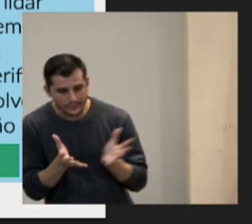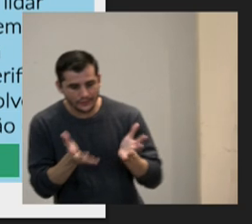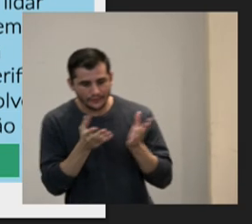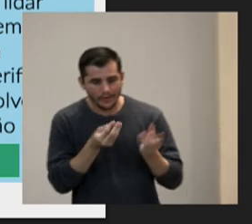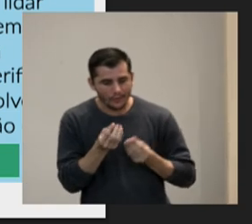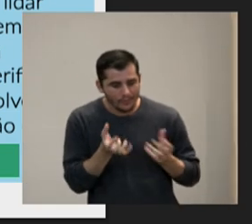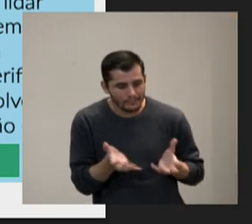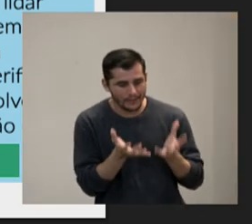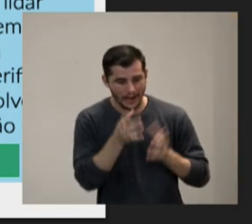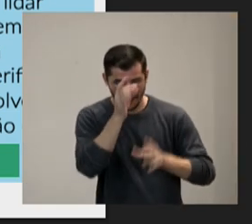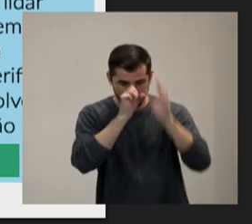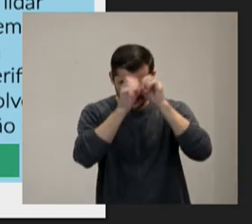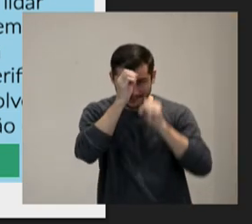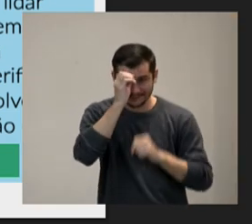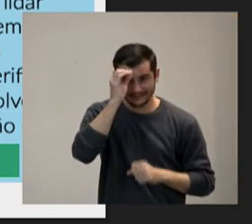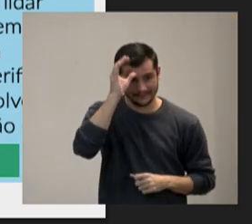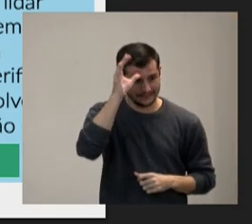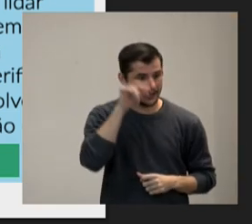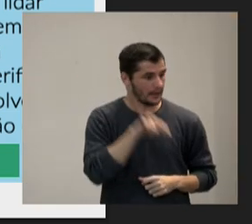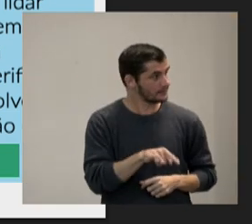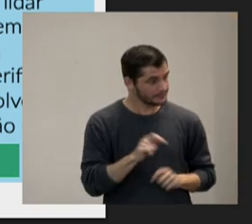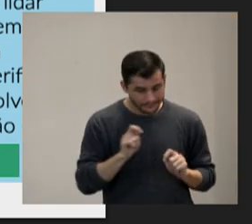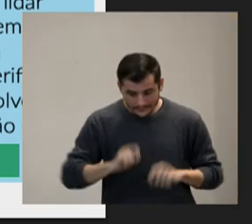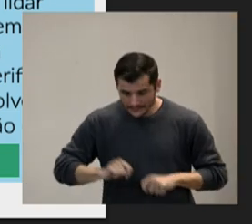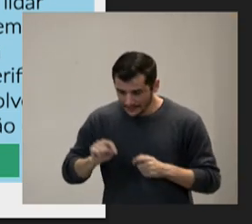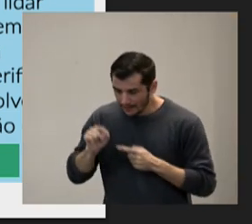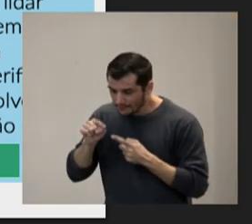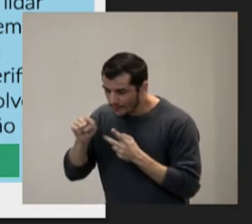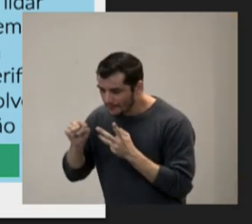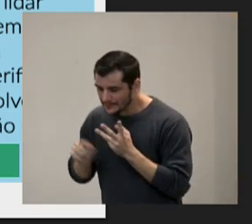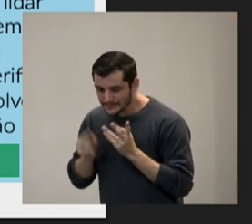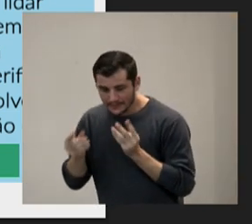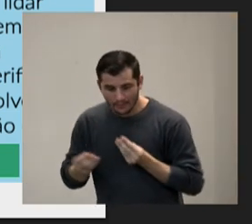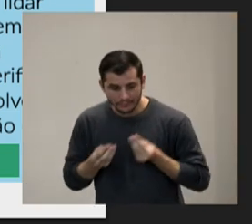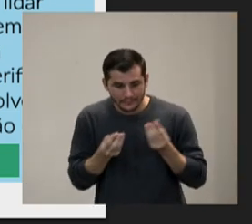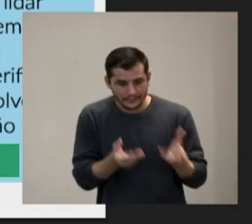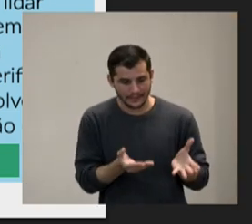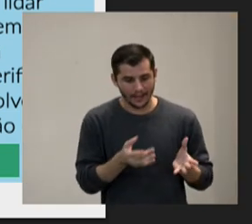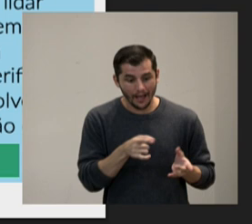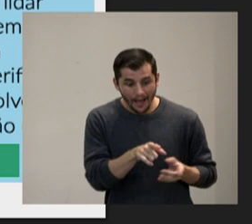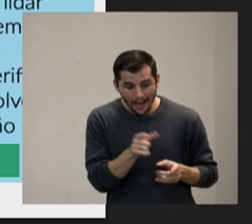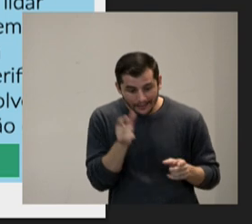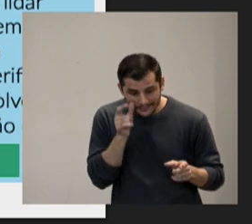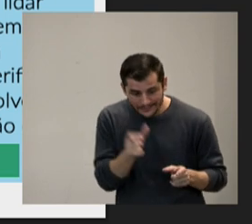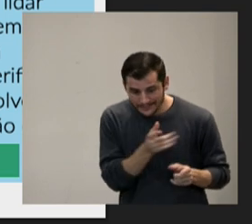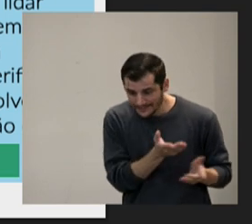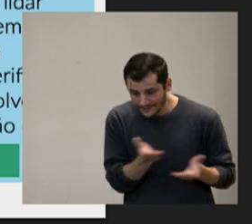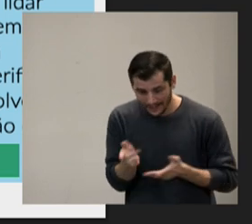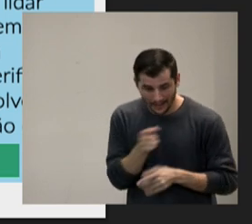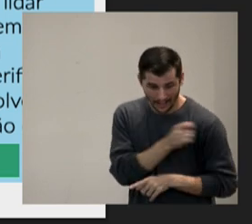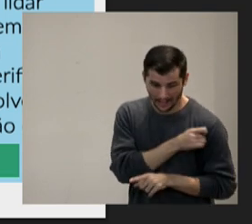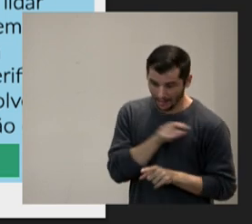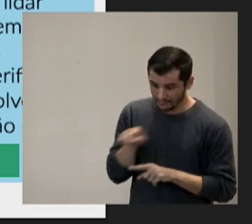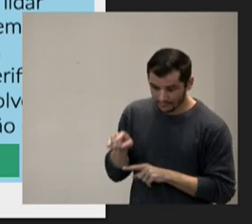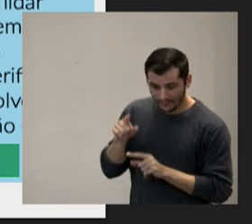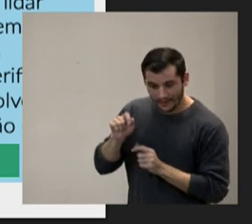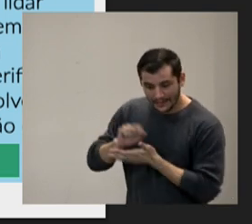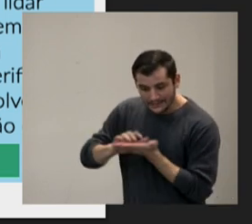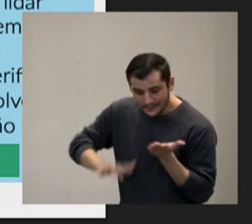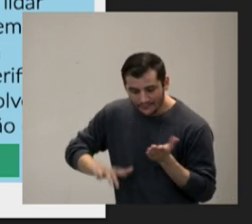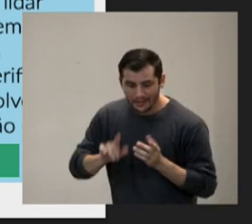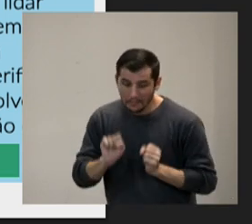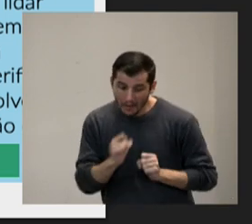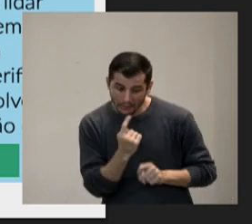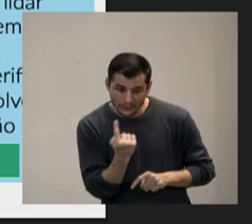as aprendizagens proporcionar opções para promover o interesse por parte dos estudantes optimizar a escolha individual